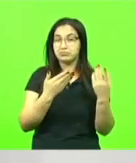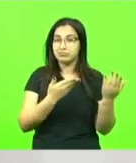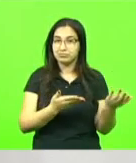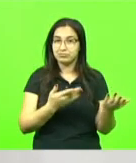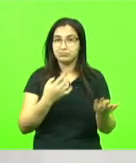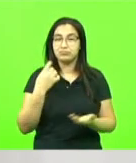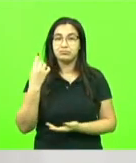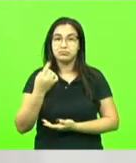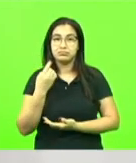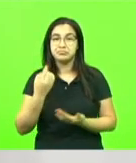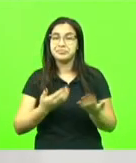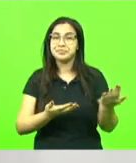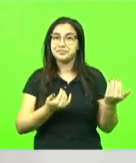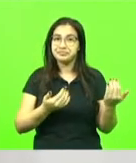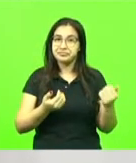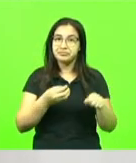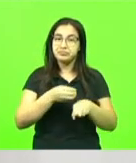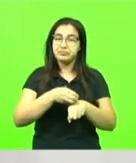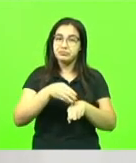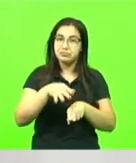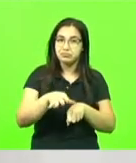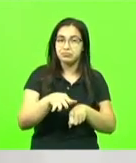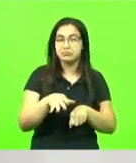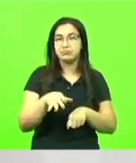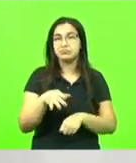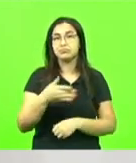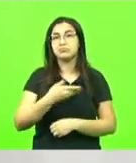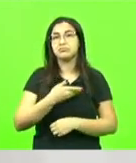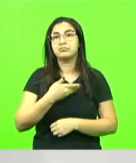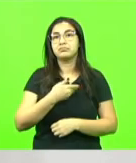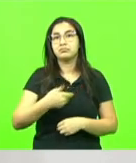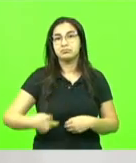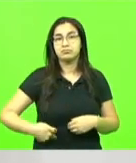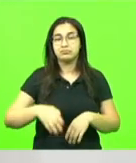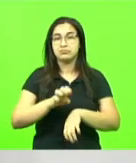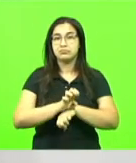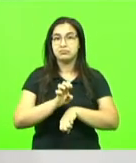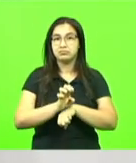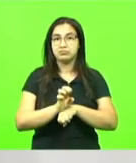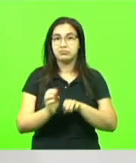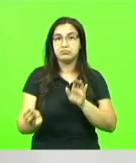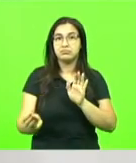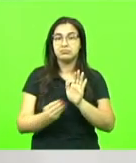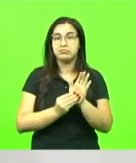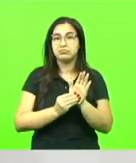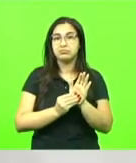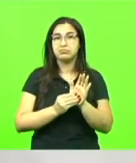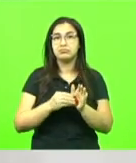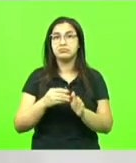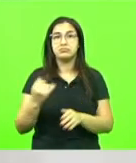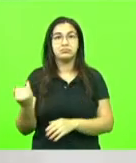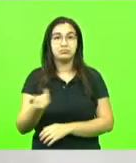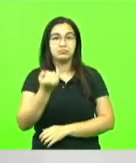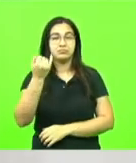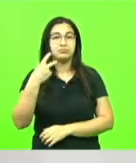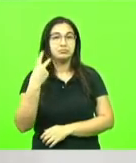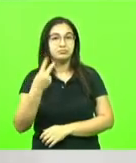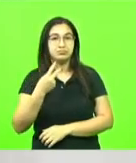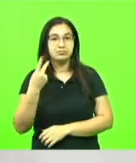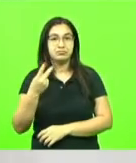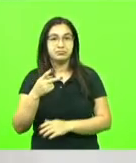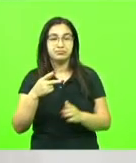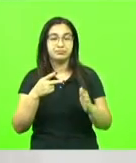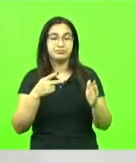sugerindo para essa casa e para o governo do Estado fazer a implementação dessas importantes políticas públicas. Então, parabéns